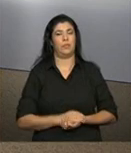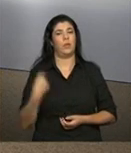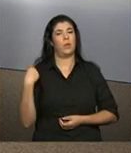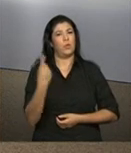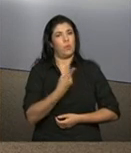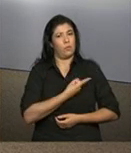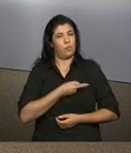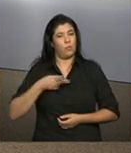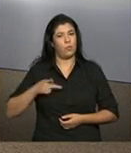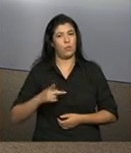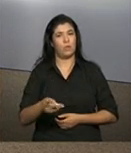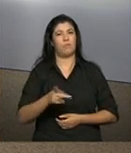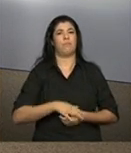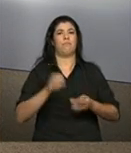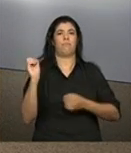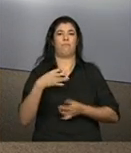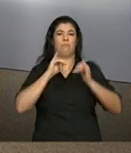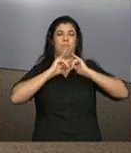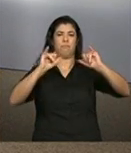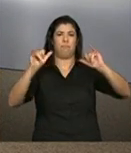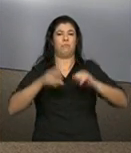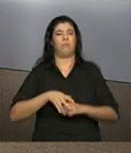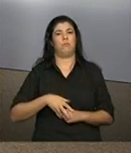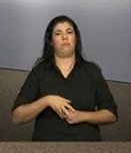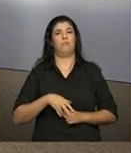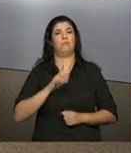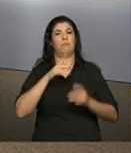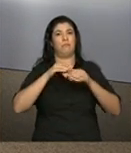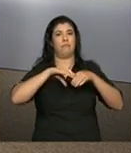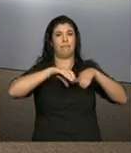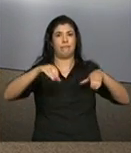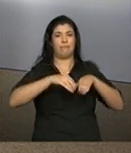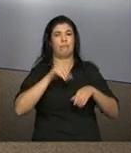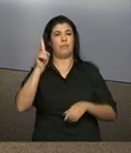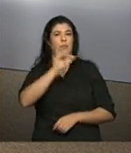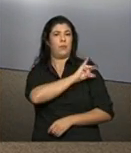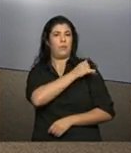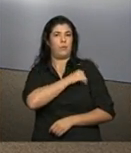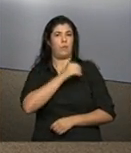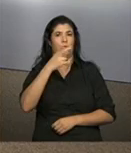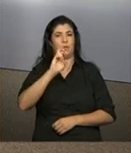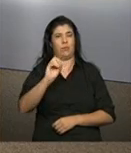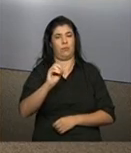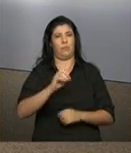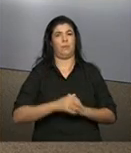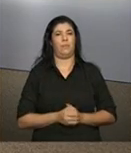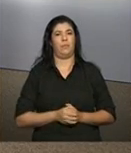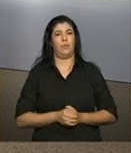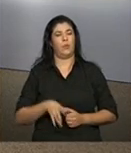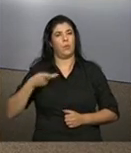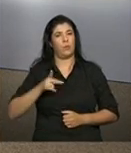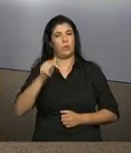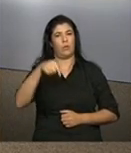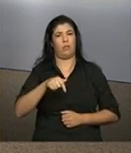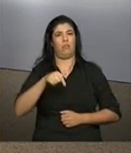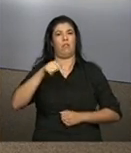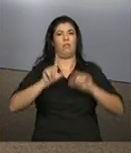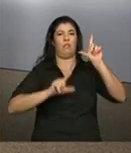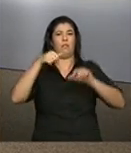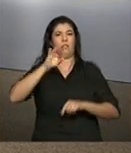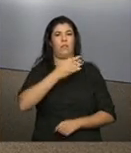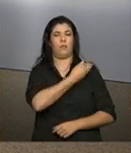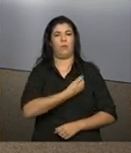E nós podemos voltar a qualquer momento com novas informações sobre a inauguração do túnel Rio 450. Continue com a gente,